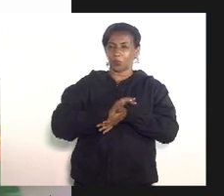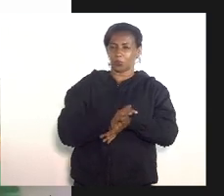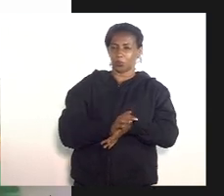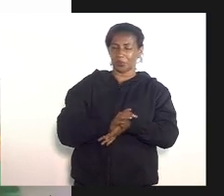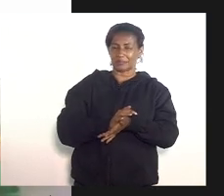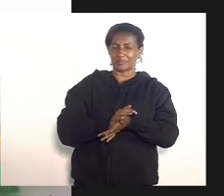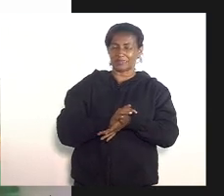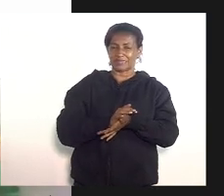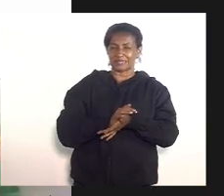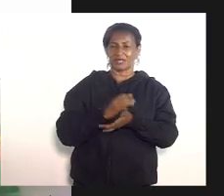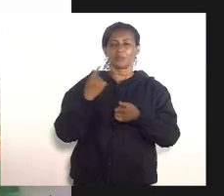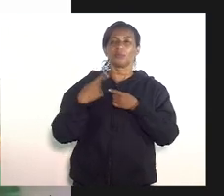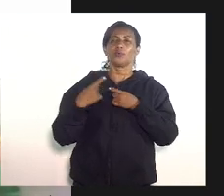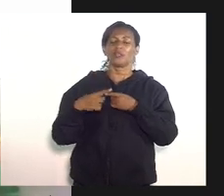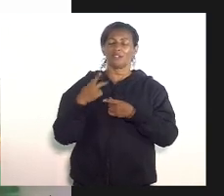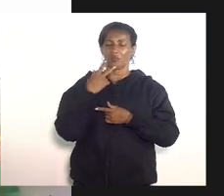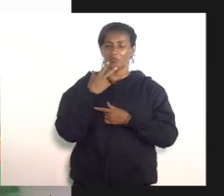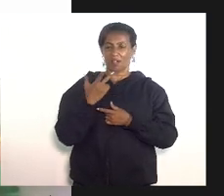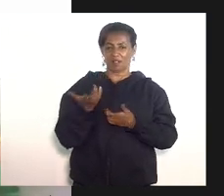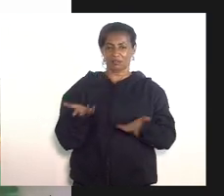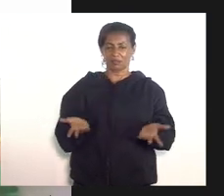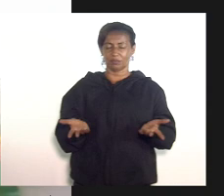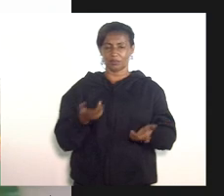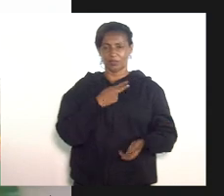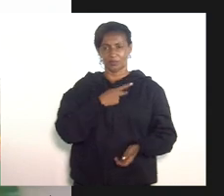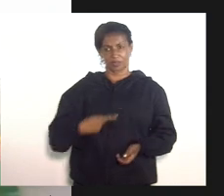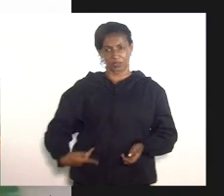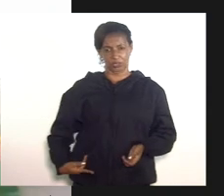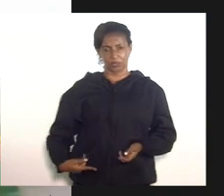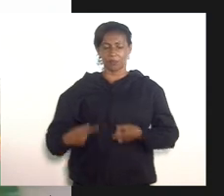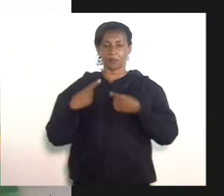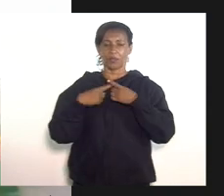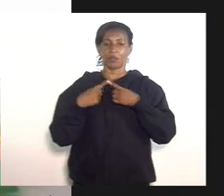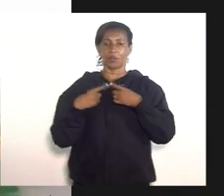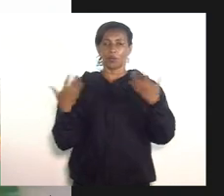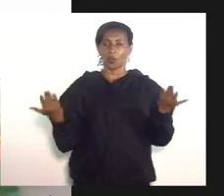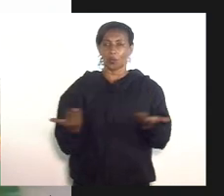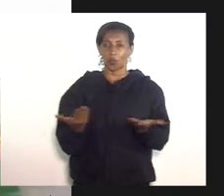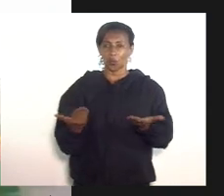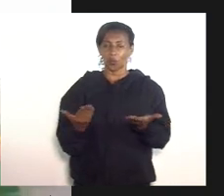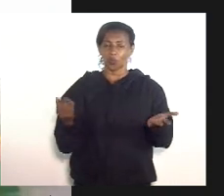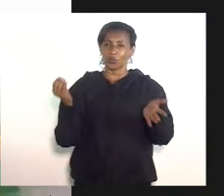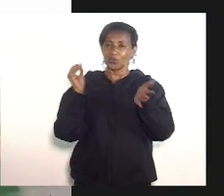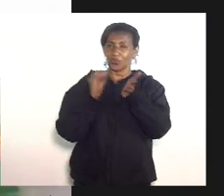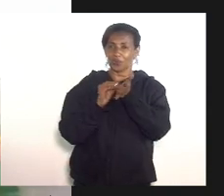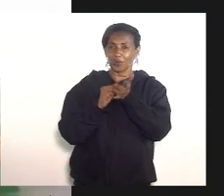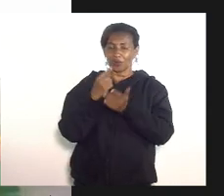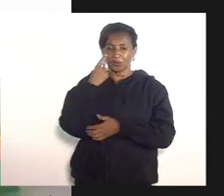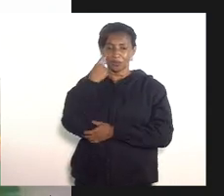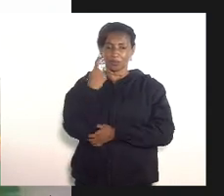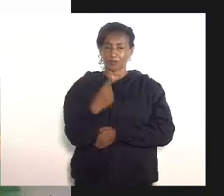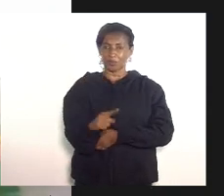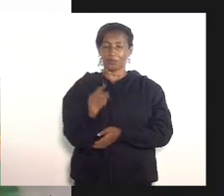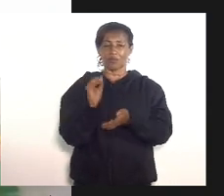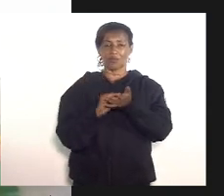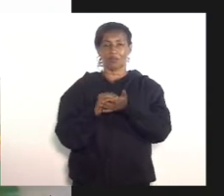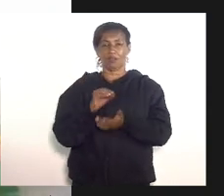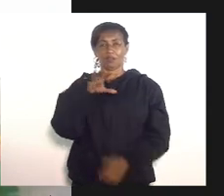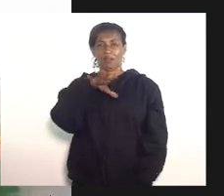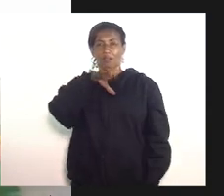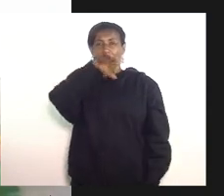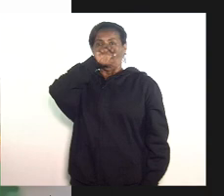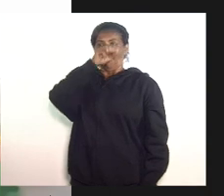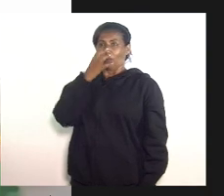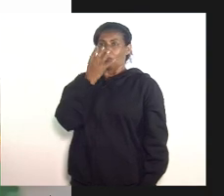tortura porque digo isso senhor presidente porque hoje faltam a gente viu a falta de oxigênio as pessoas